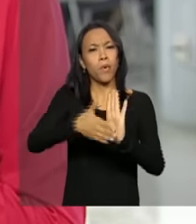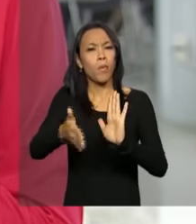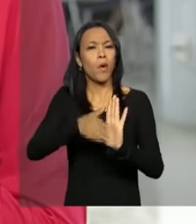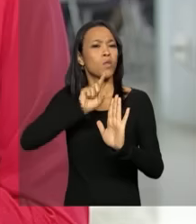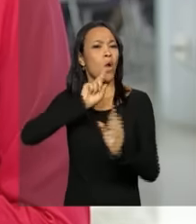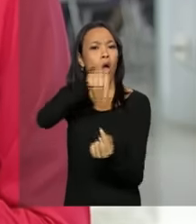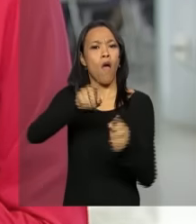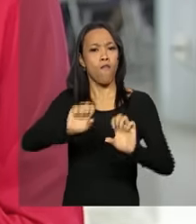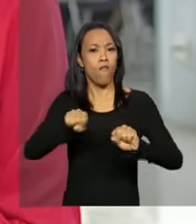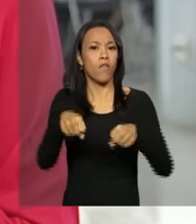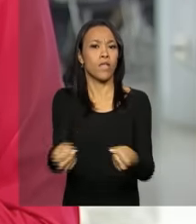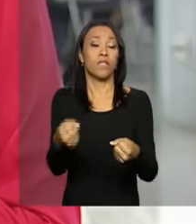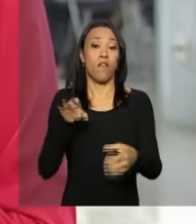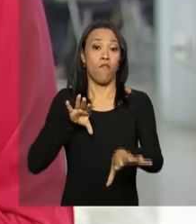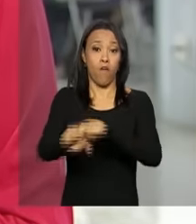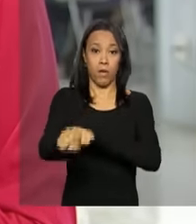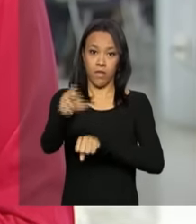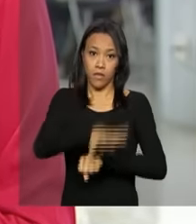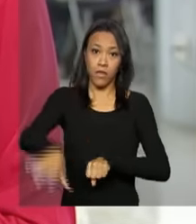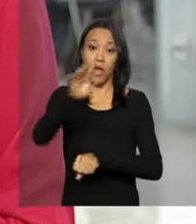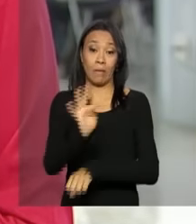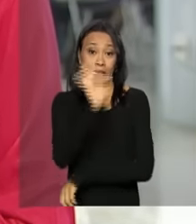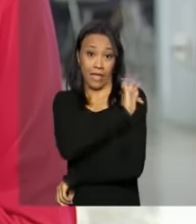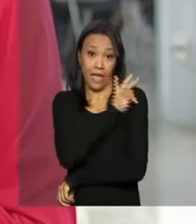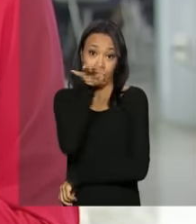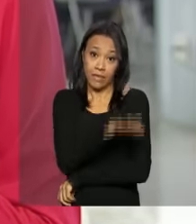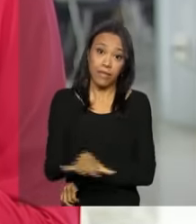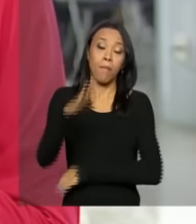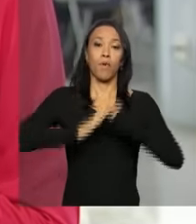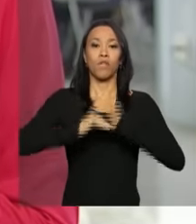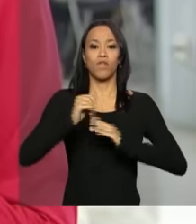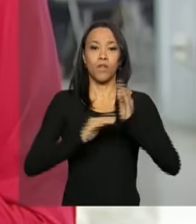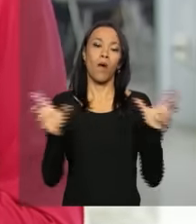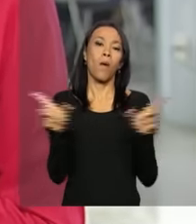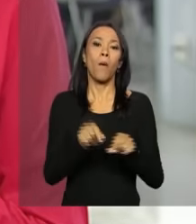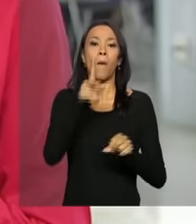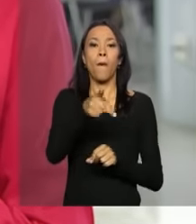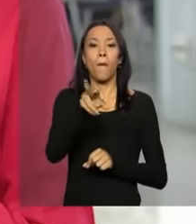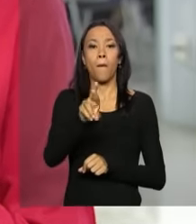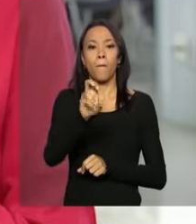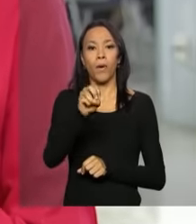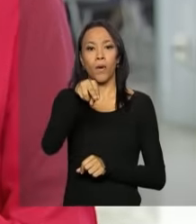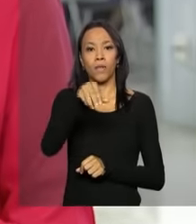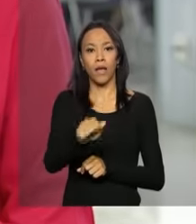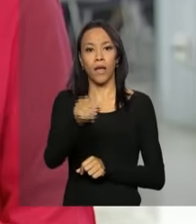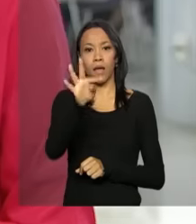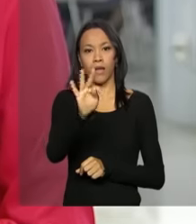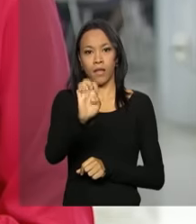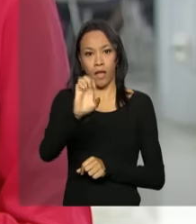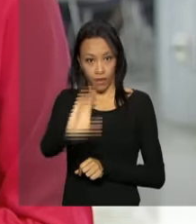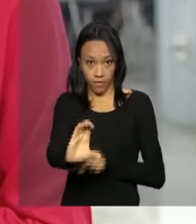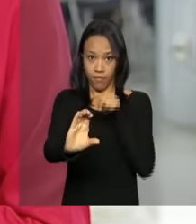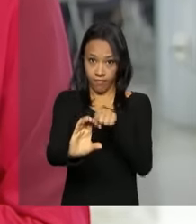para a formação técnica e profissional. Isso no âmbito do Pronatec, o Programa Nacional de Acesso ao Ensino Técnico